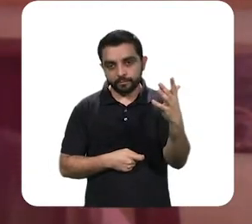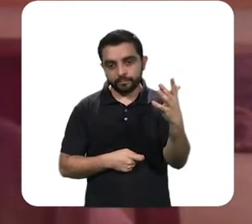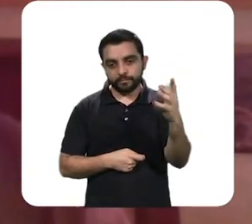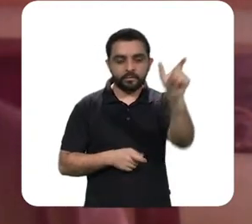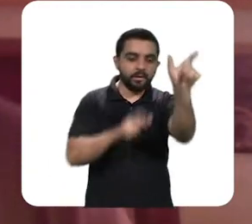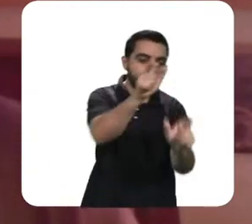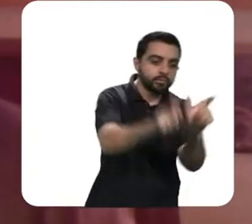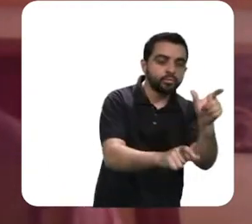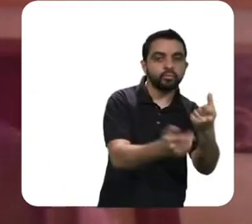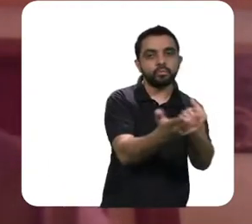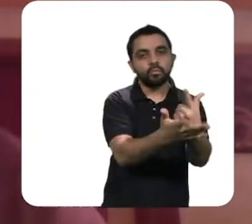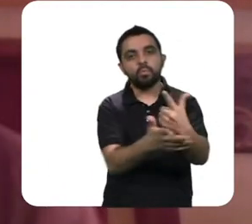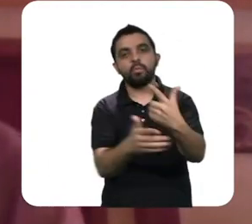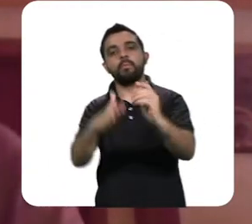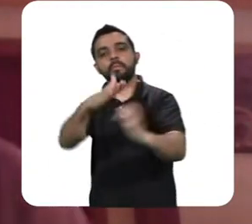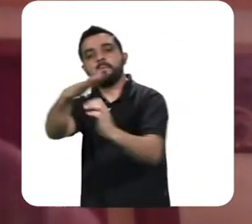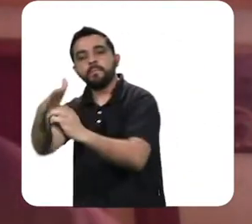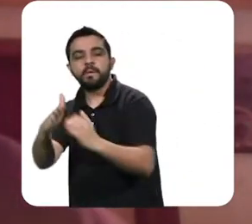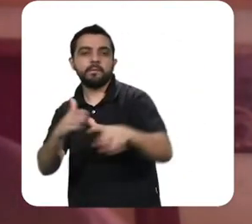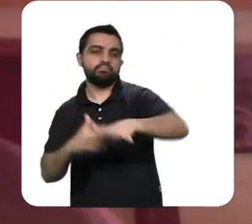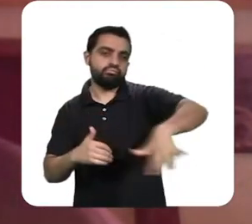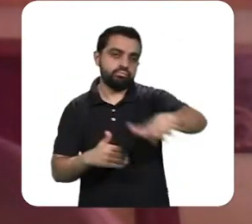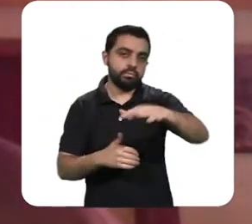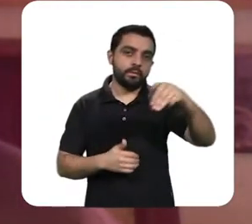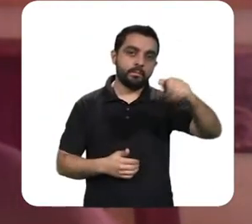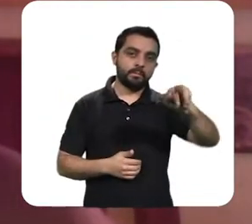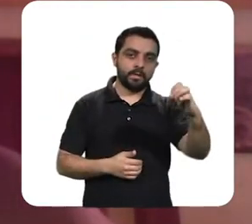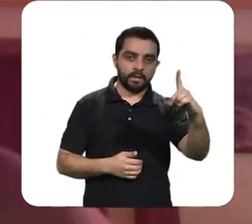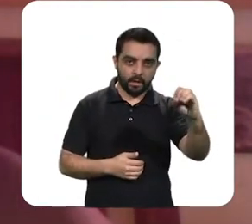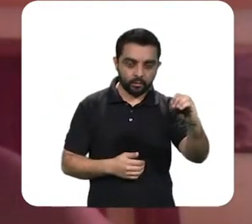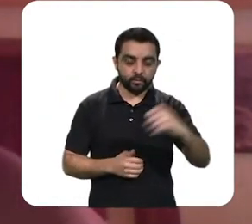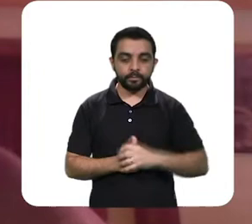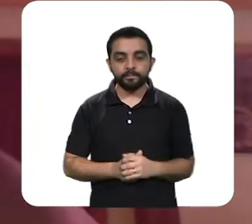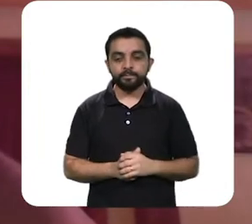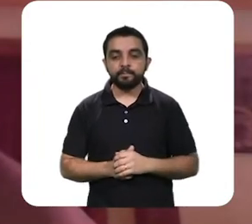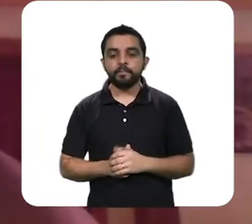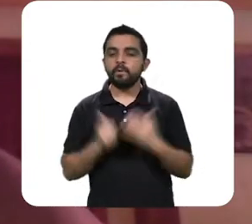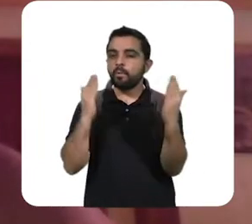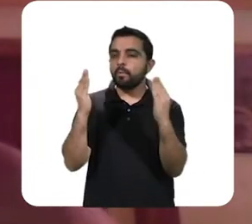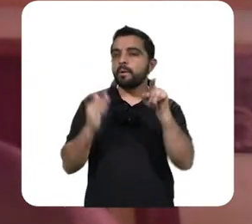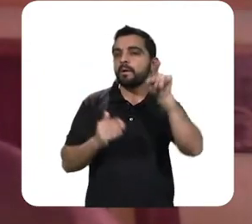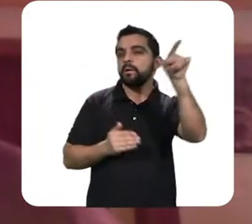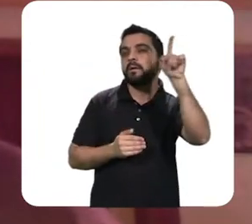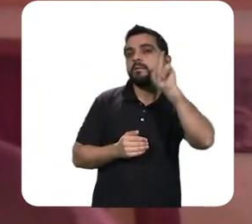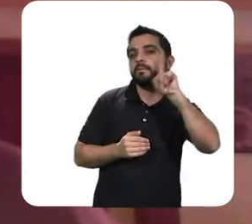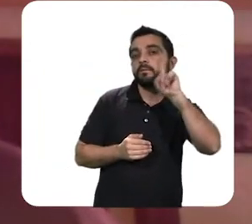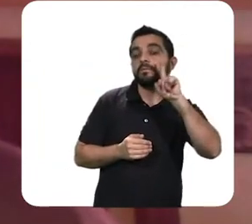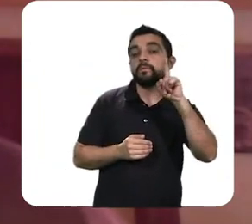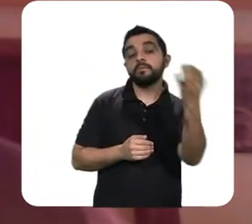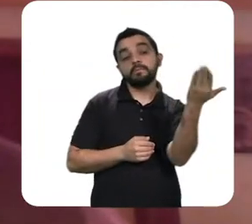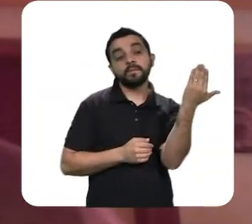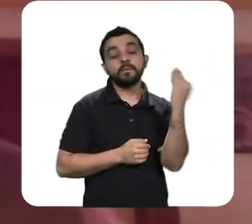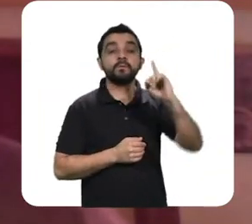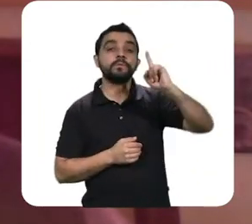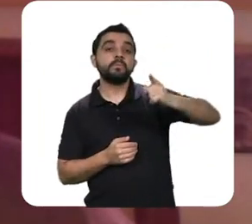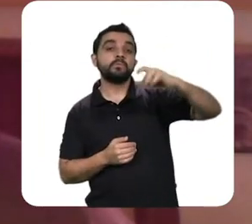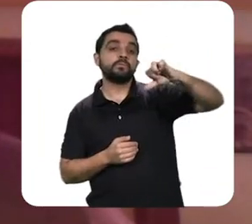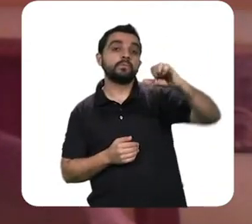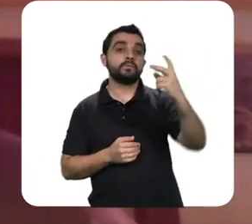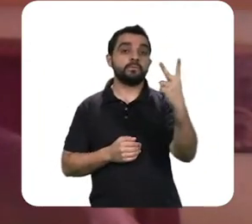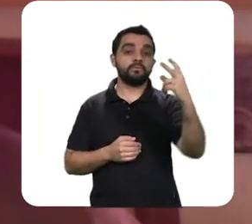rápida da crise. Vou fazer agora aqui uma alusão ao que aconteceu nos Estados Unidos por conta da crise de 29.